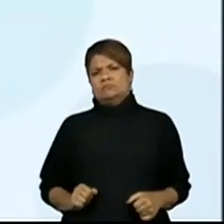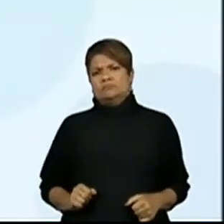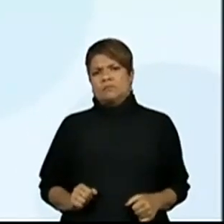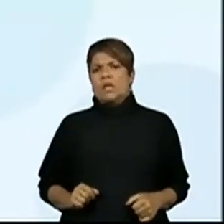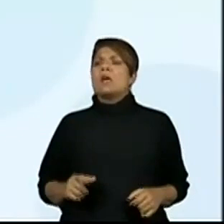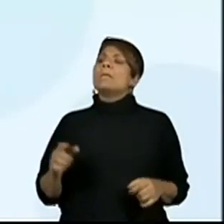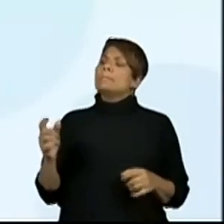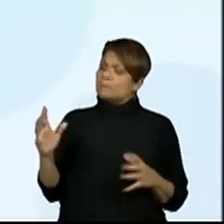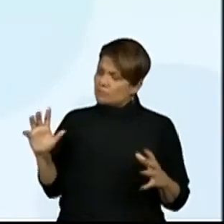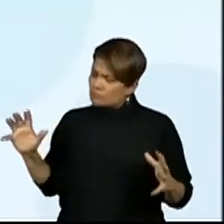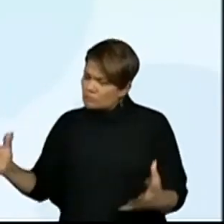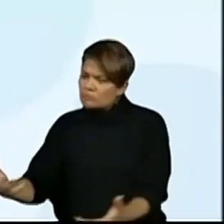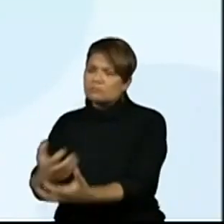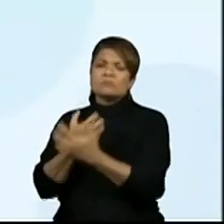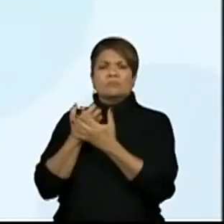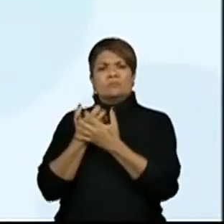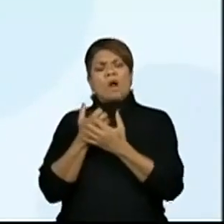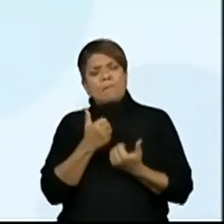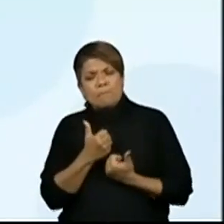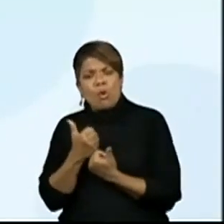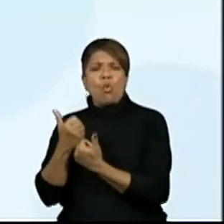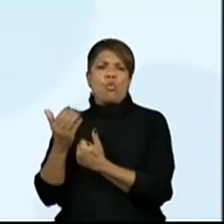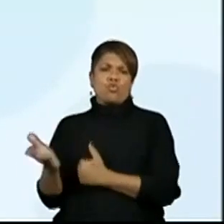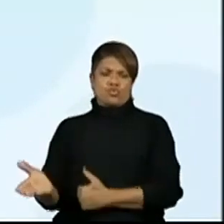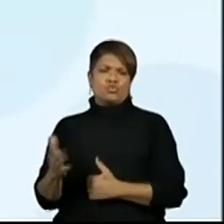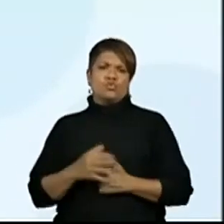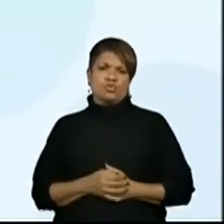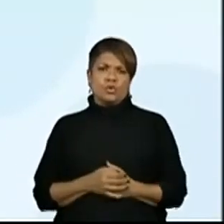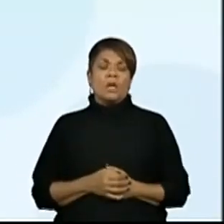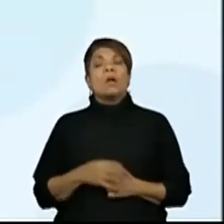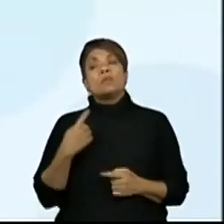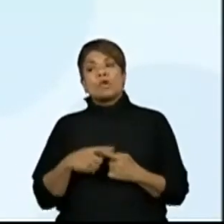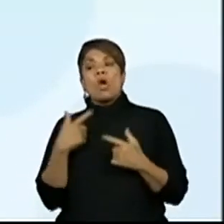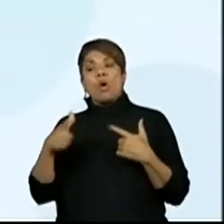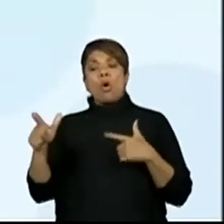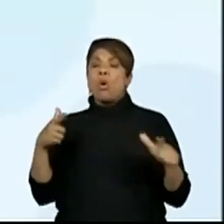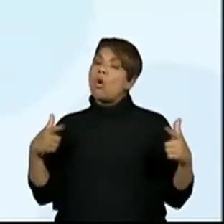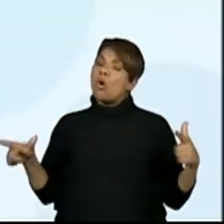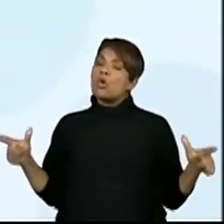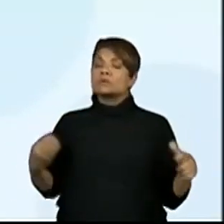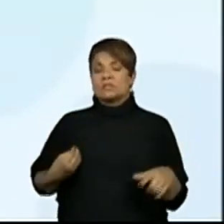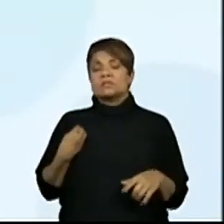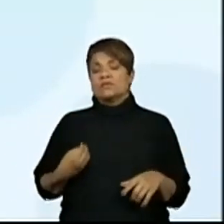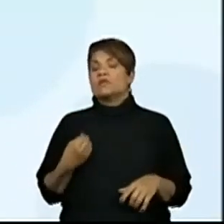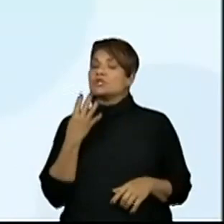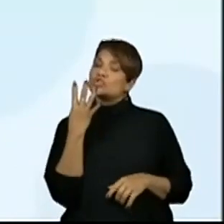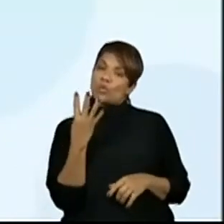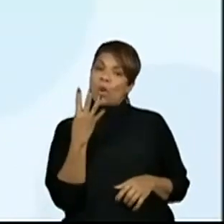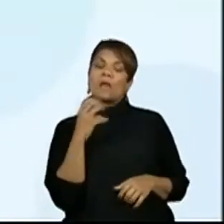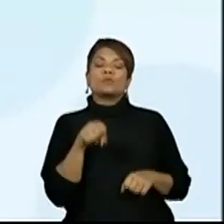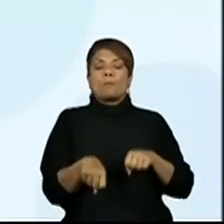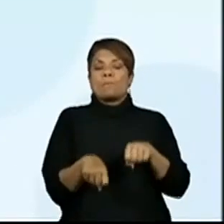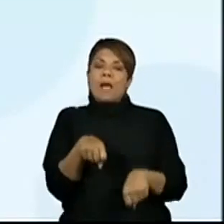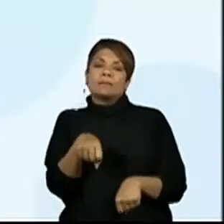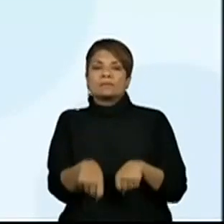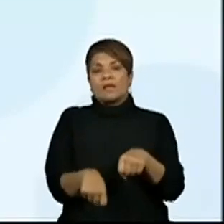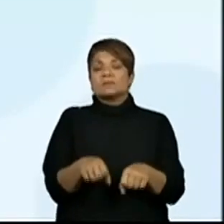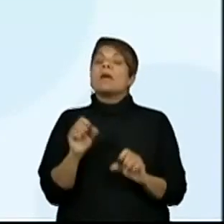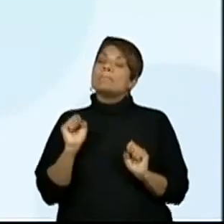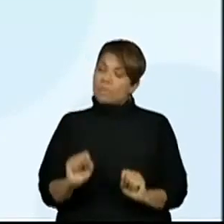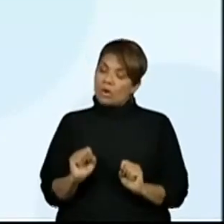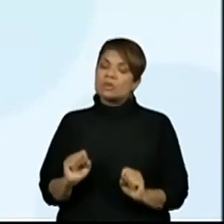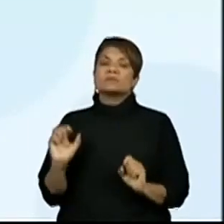resgate, para que, assim, outras vidas de quatro patas possam ser salvas.